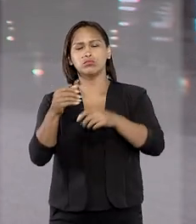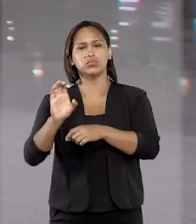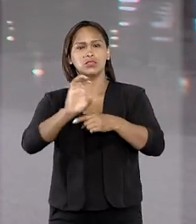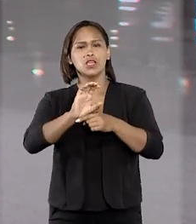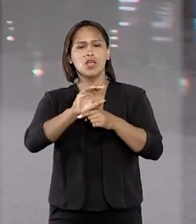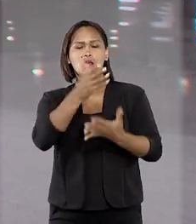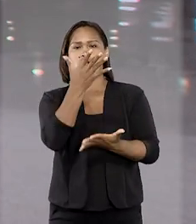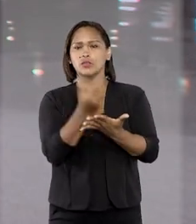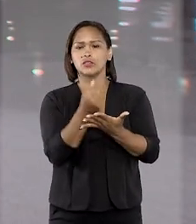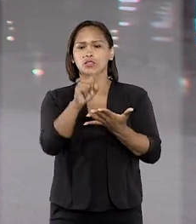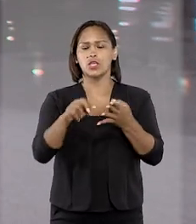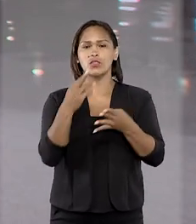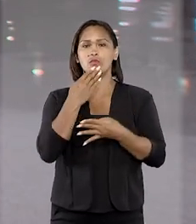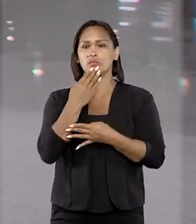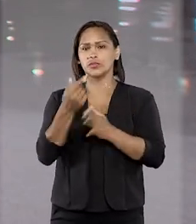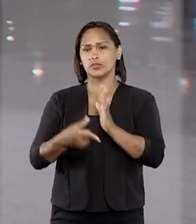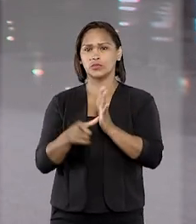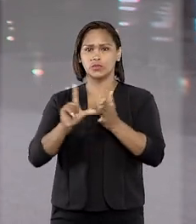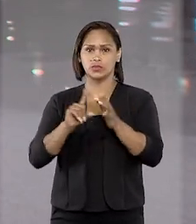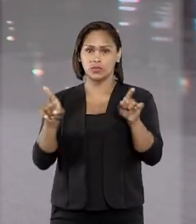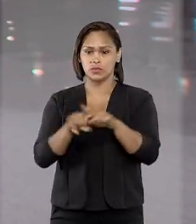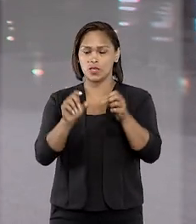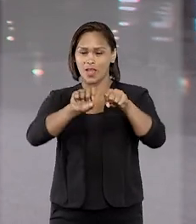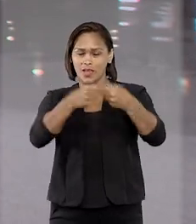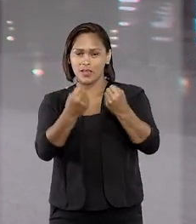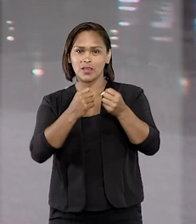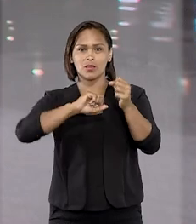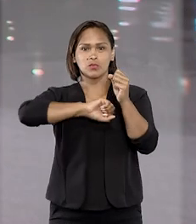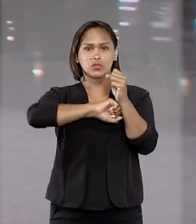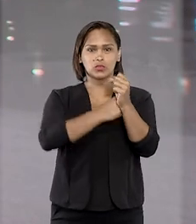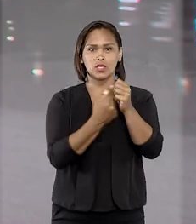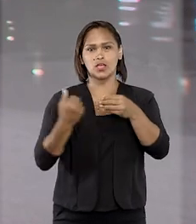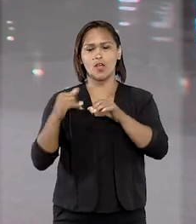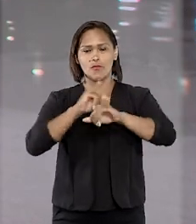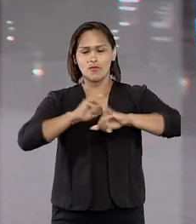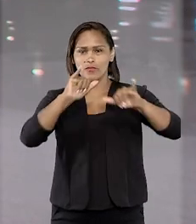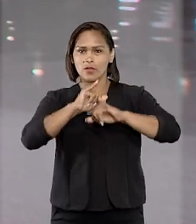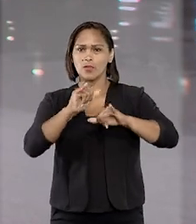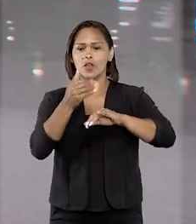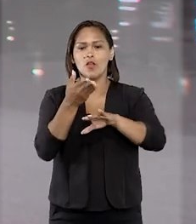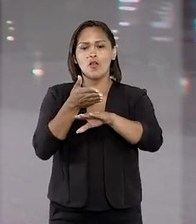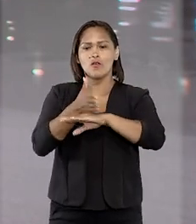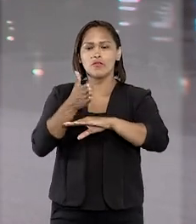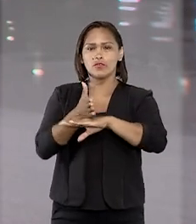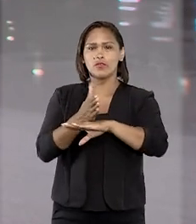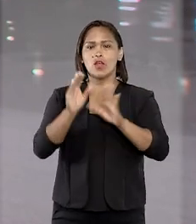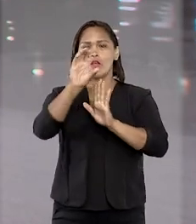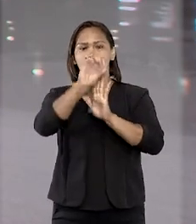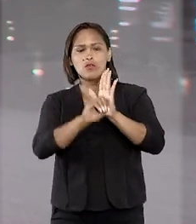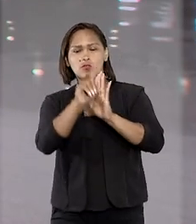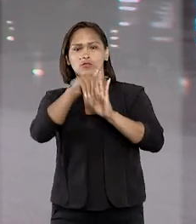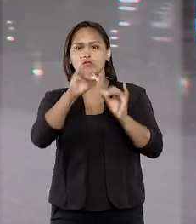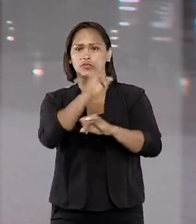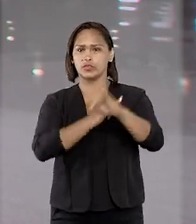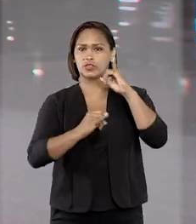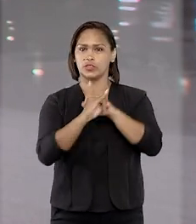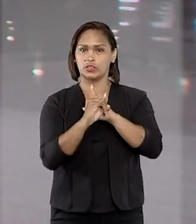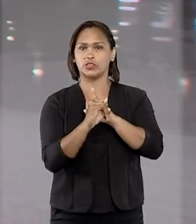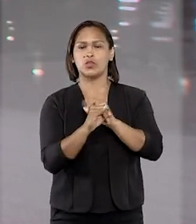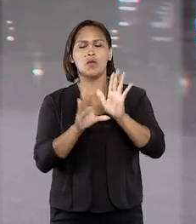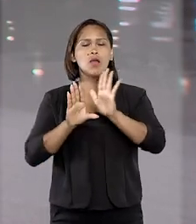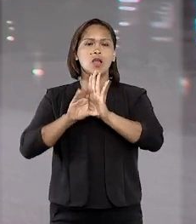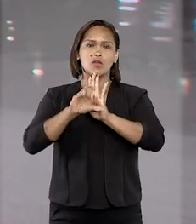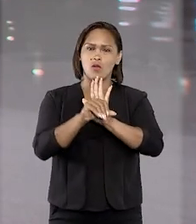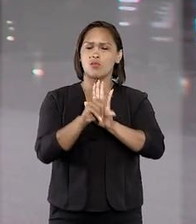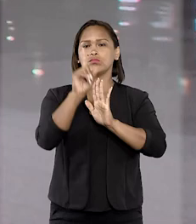rejeitou o pedido das autoras para que, mediante a quebra do sigilo de dados, fossem enviados ofícios aos provedores de